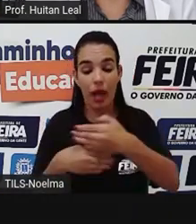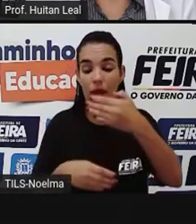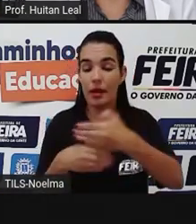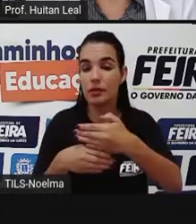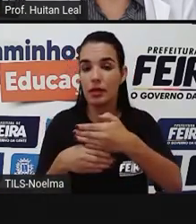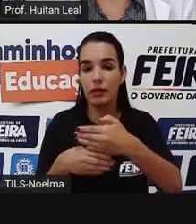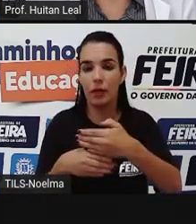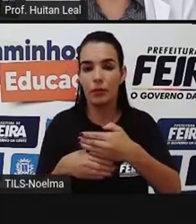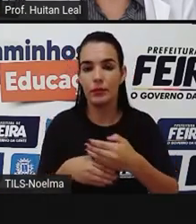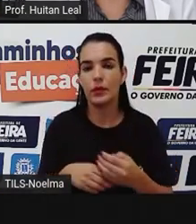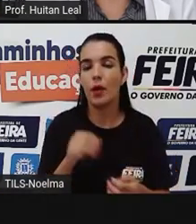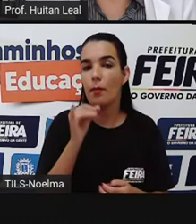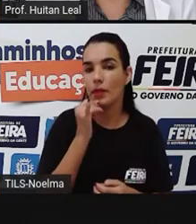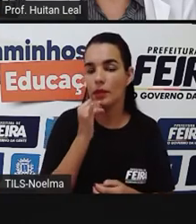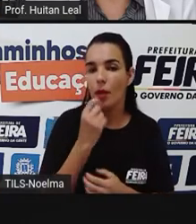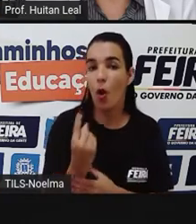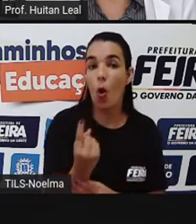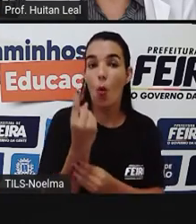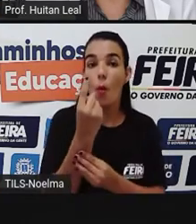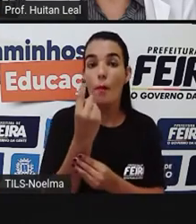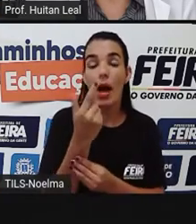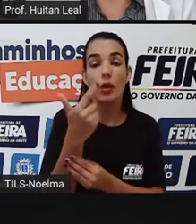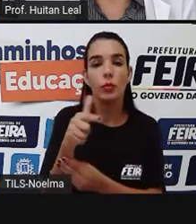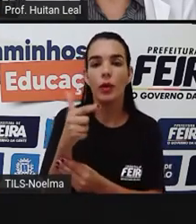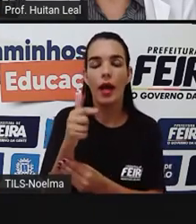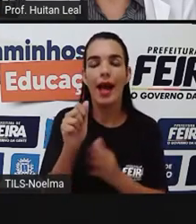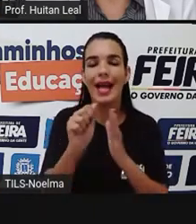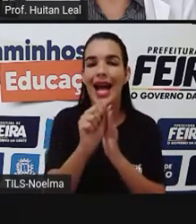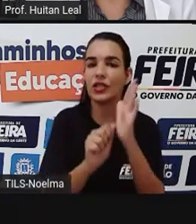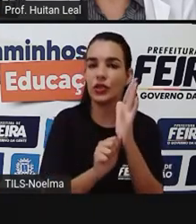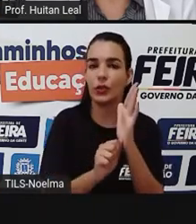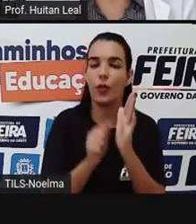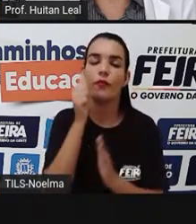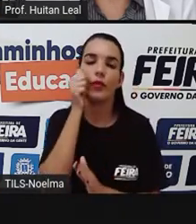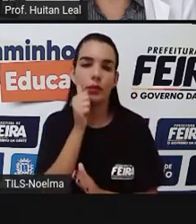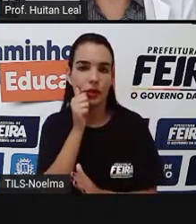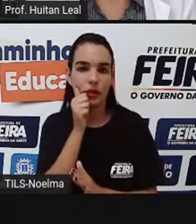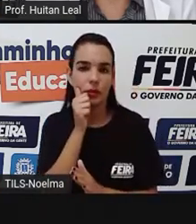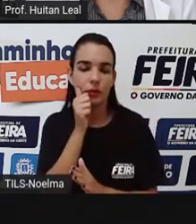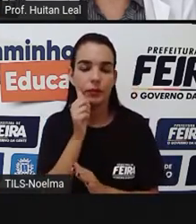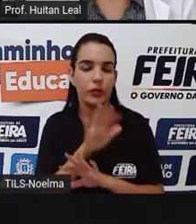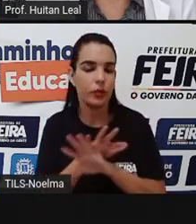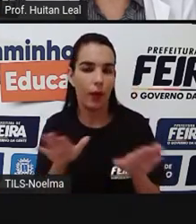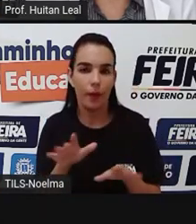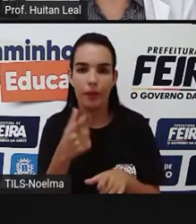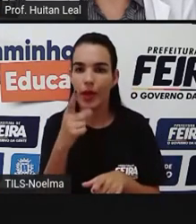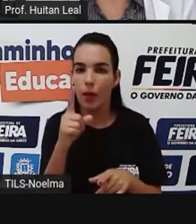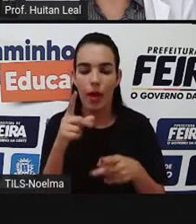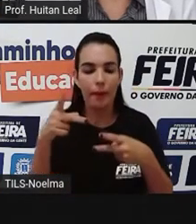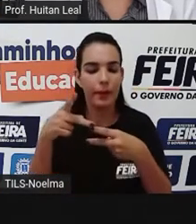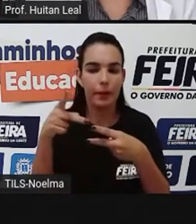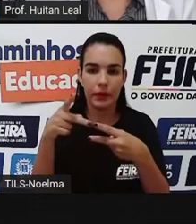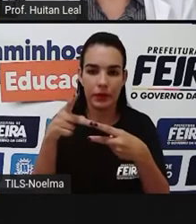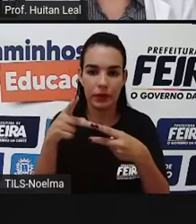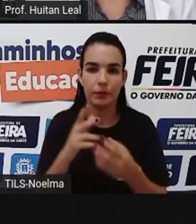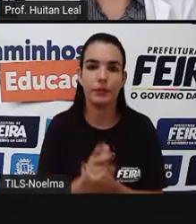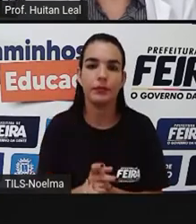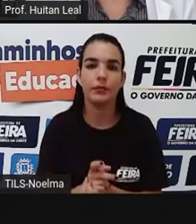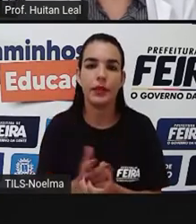não é preposição. É um artigo indefinido, feminino. Ok? Então, seguindo.